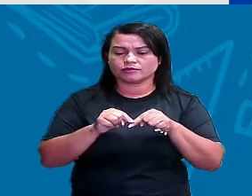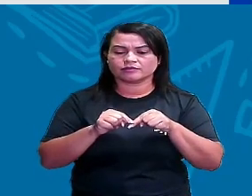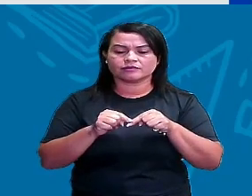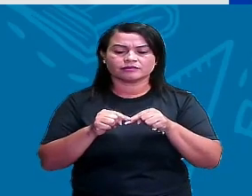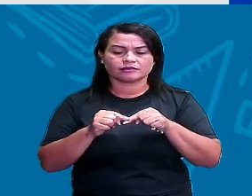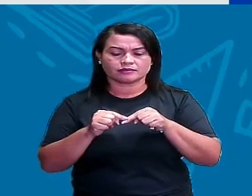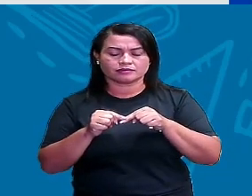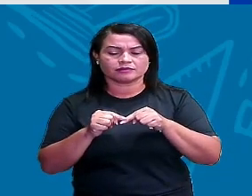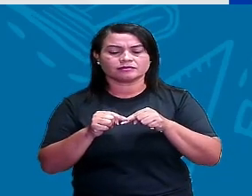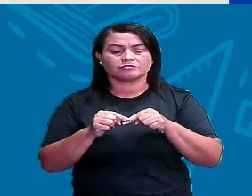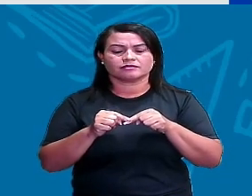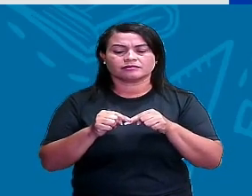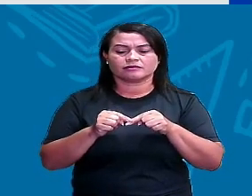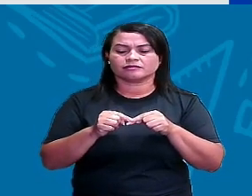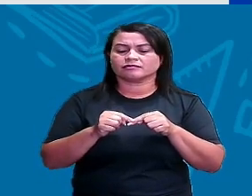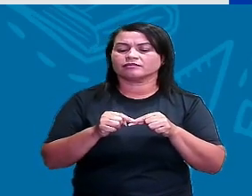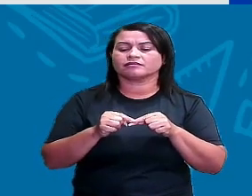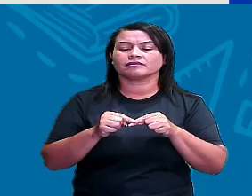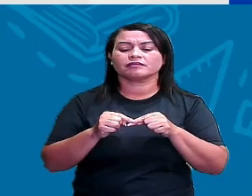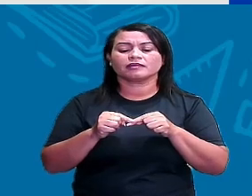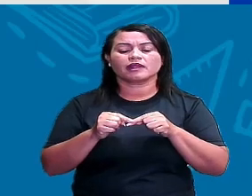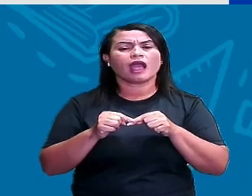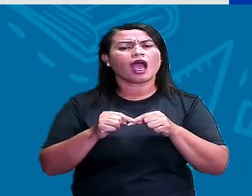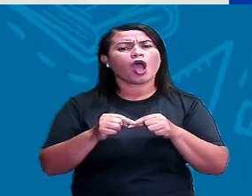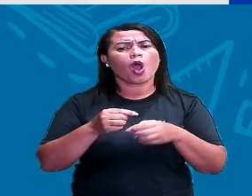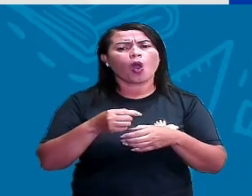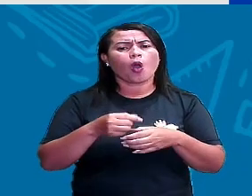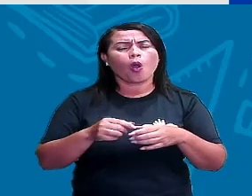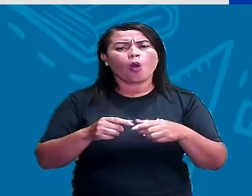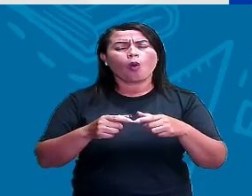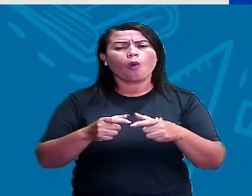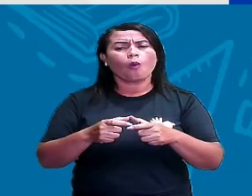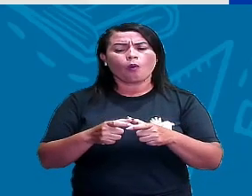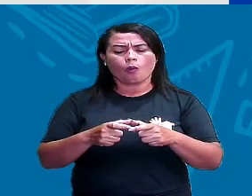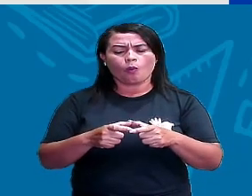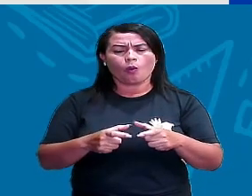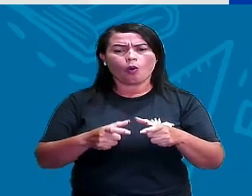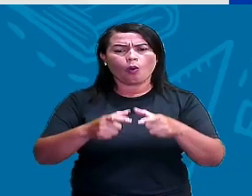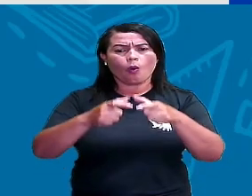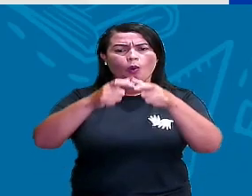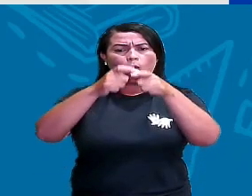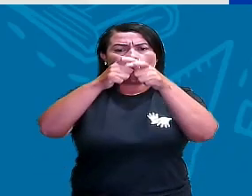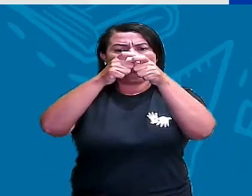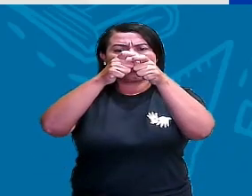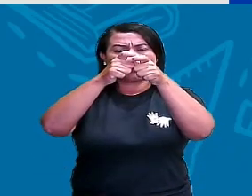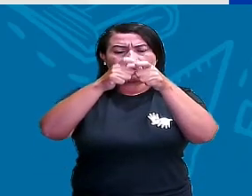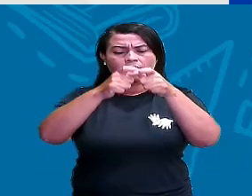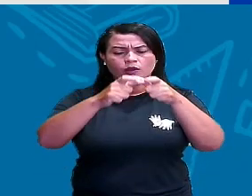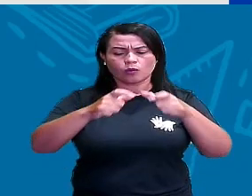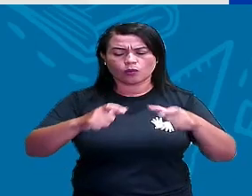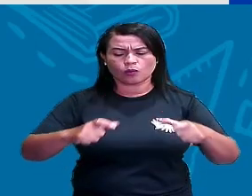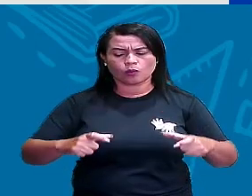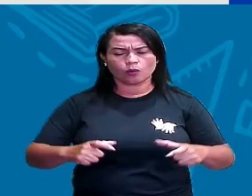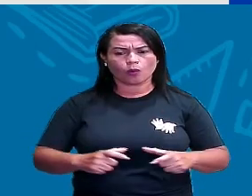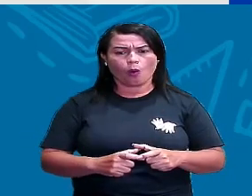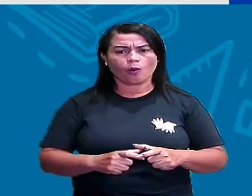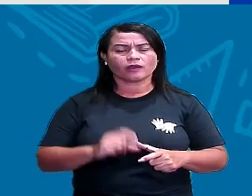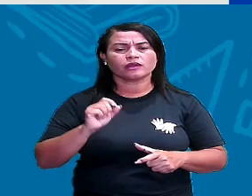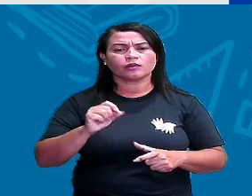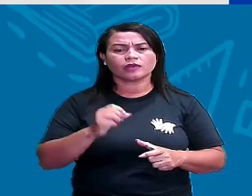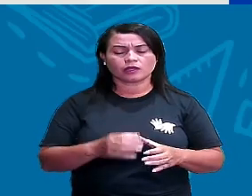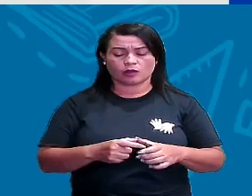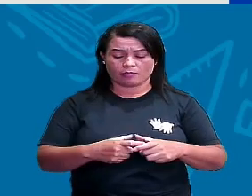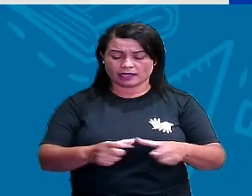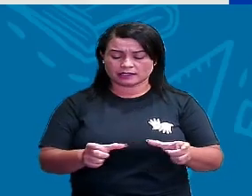quadrado. Então, tá descartado. O cone, a gente viu que ele tem o quê? Um vérticezinho, né? Tem uma